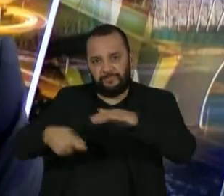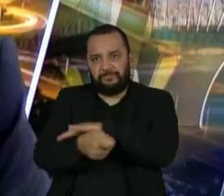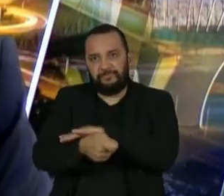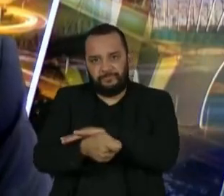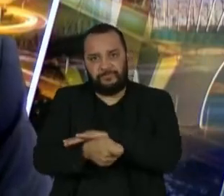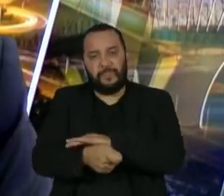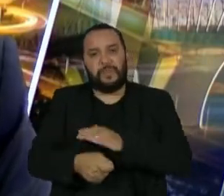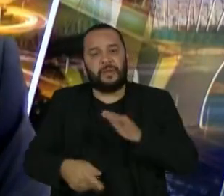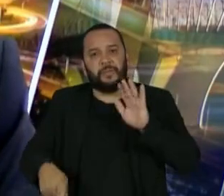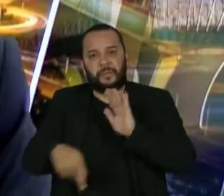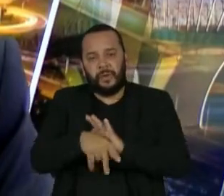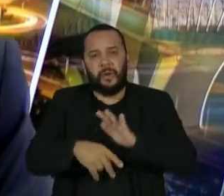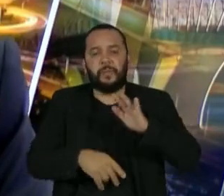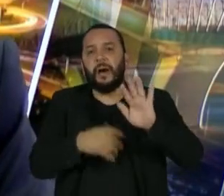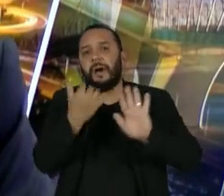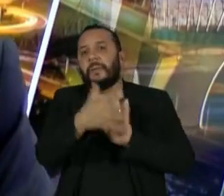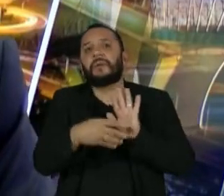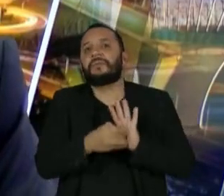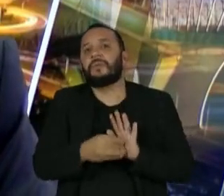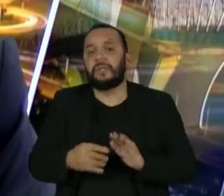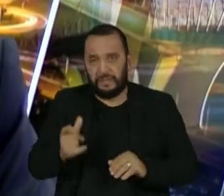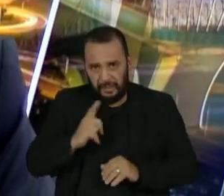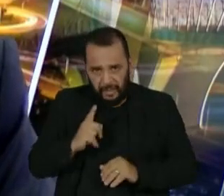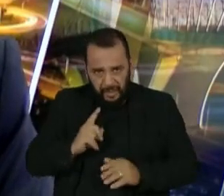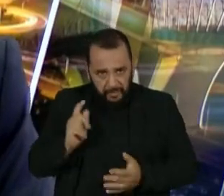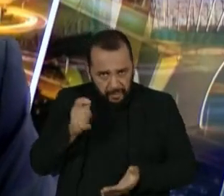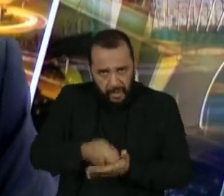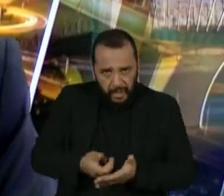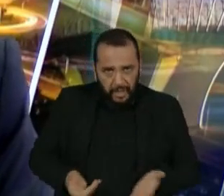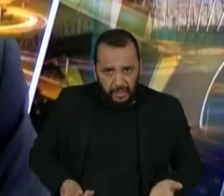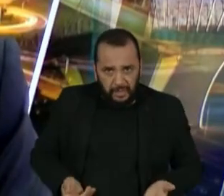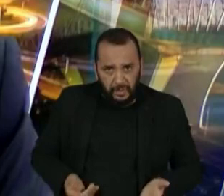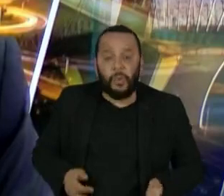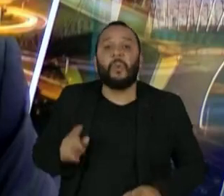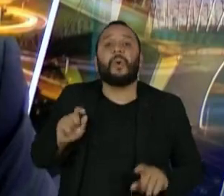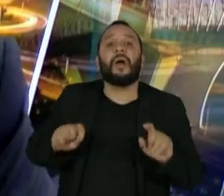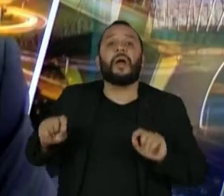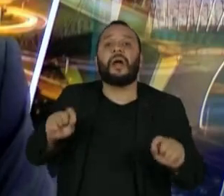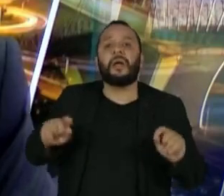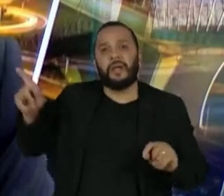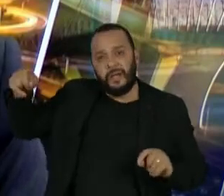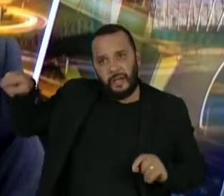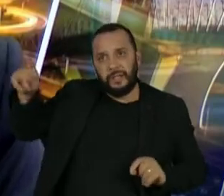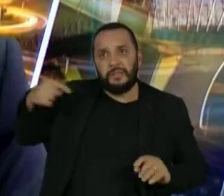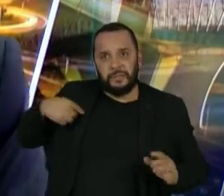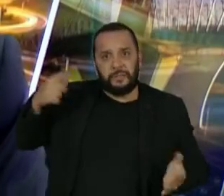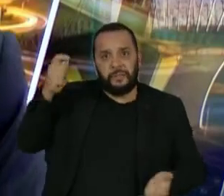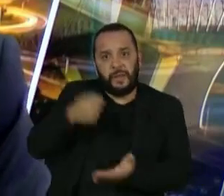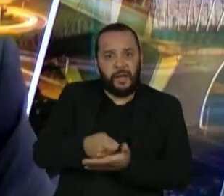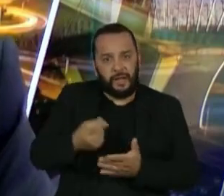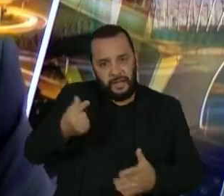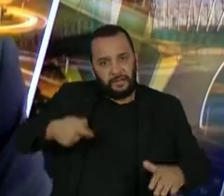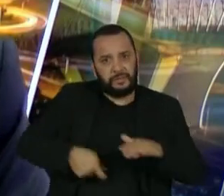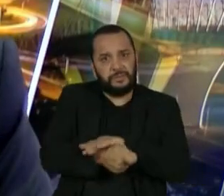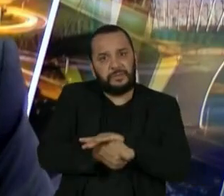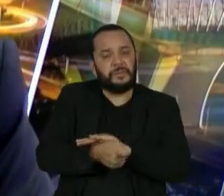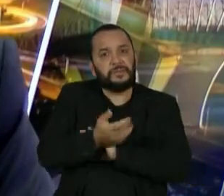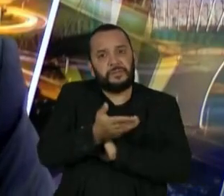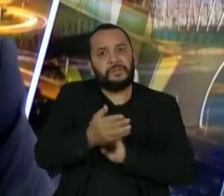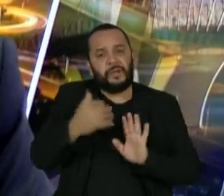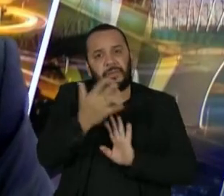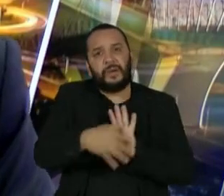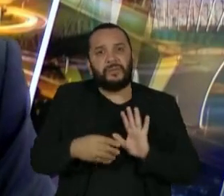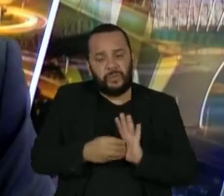à floresta amazônica? O que eles estão pagando de serviços ambientais ao povo brasileiro?